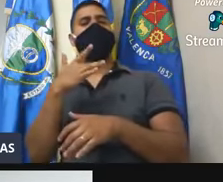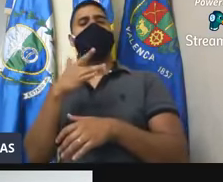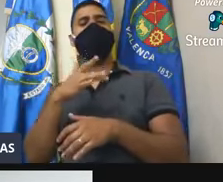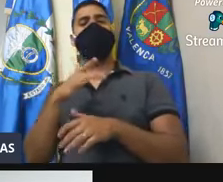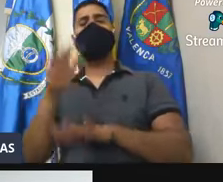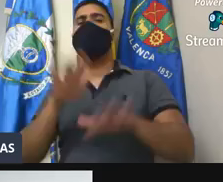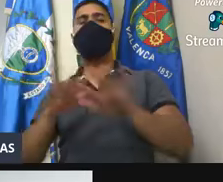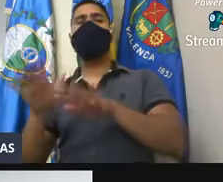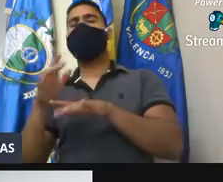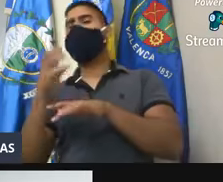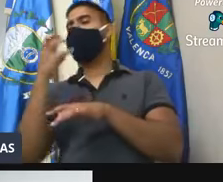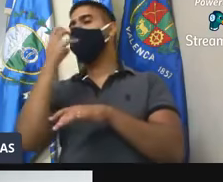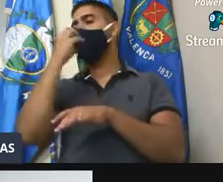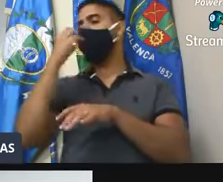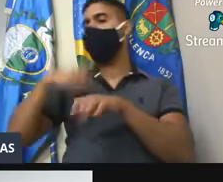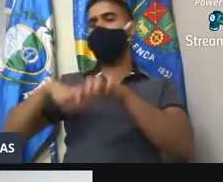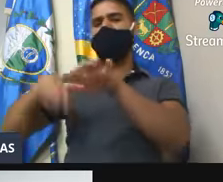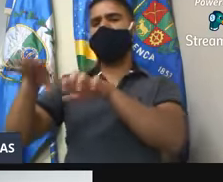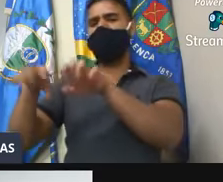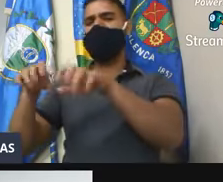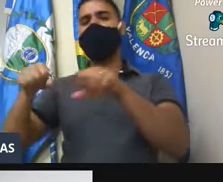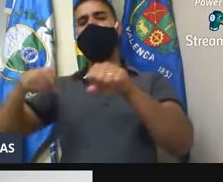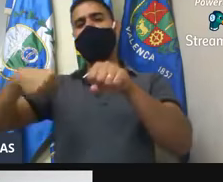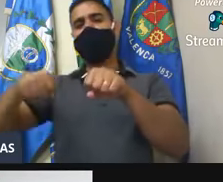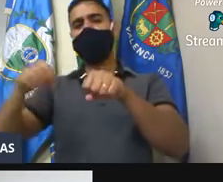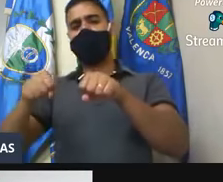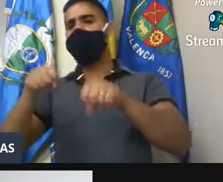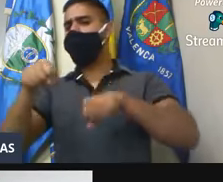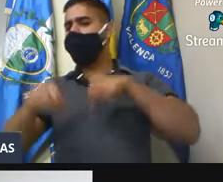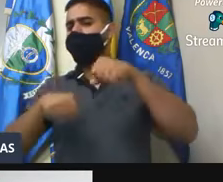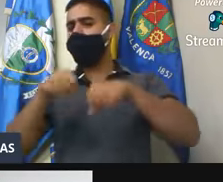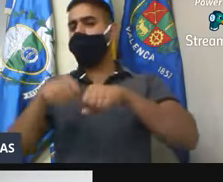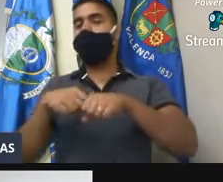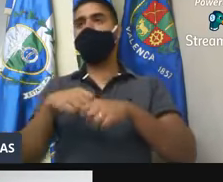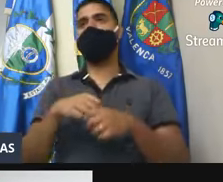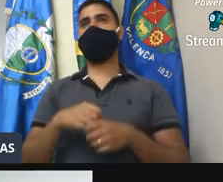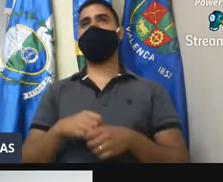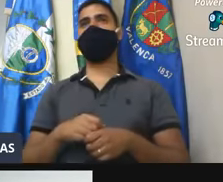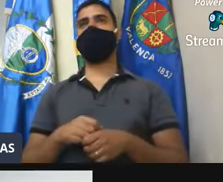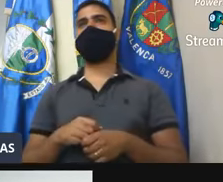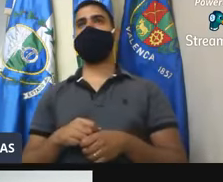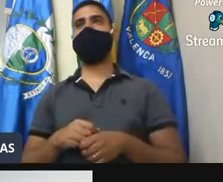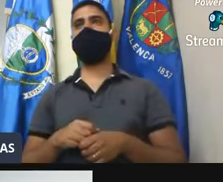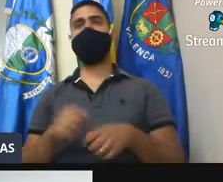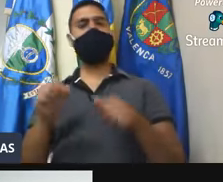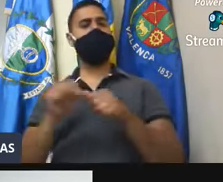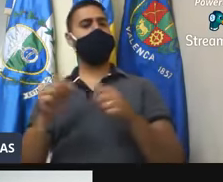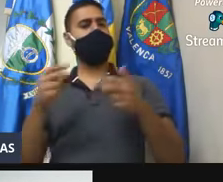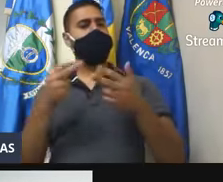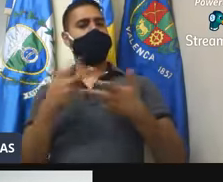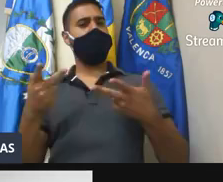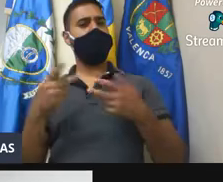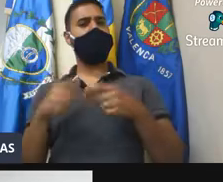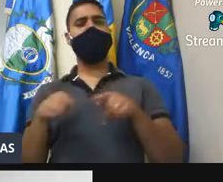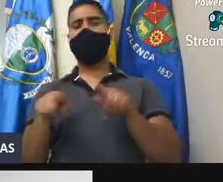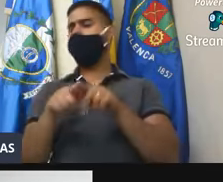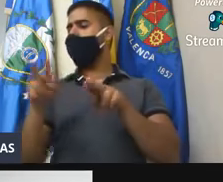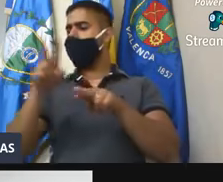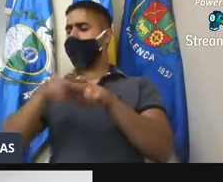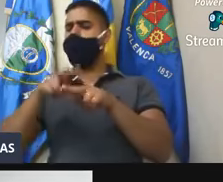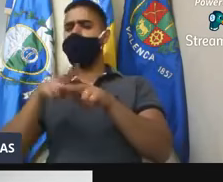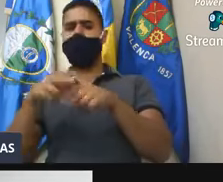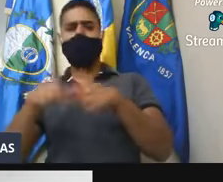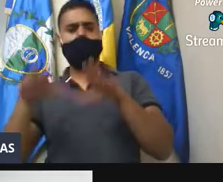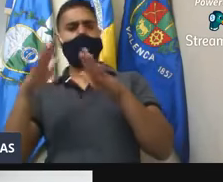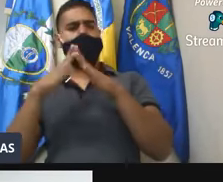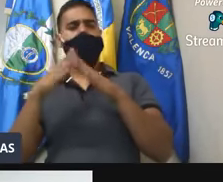cachorros que correm atrás de bicicleta, carro, moto, larga solto, vai se tomar providências e prender os animais para não